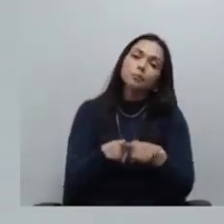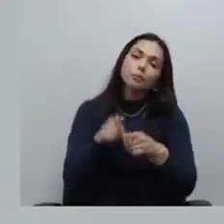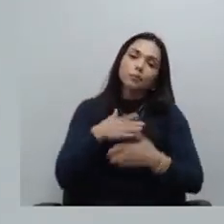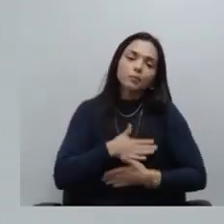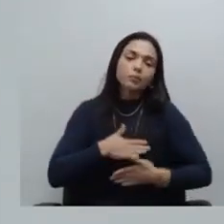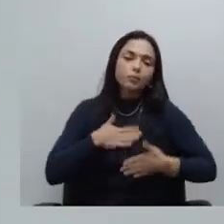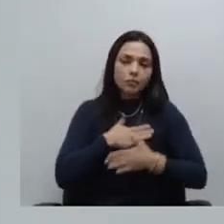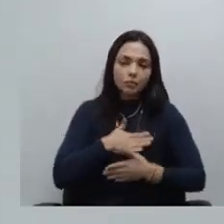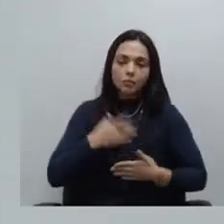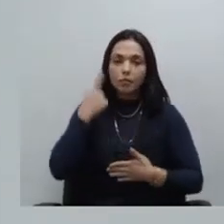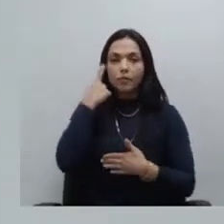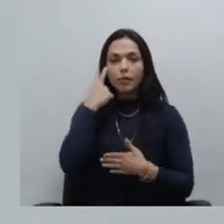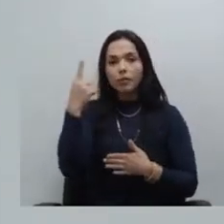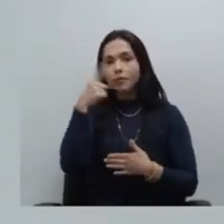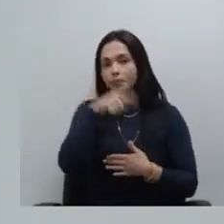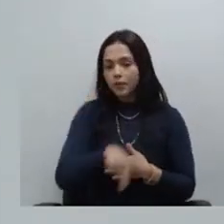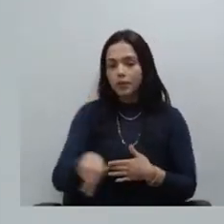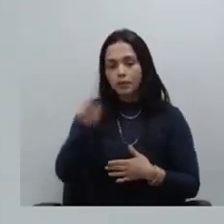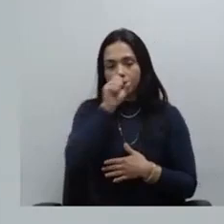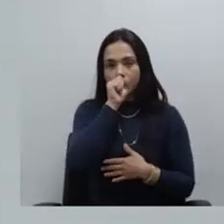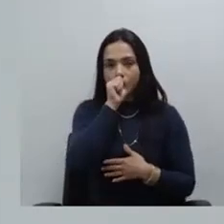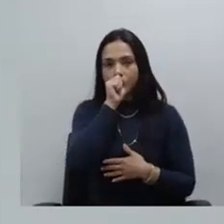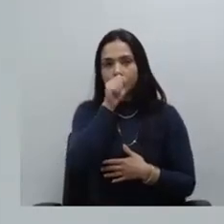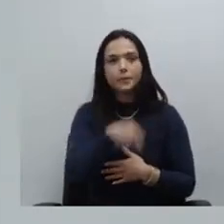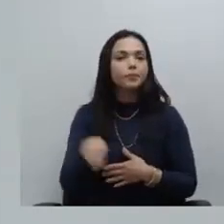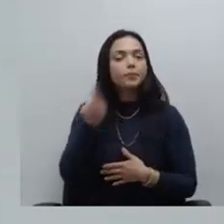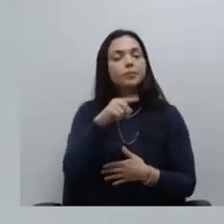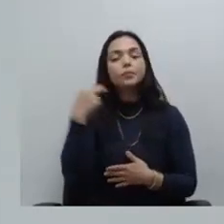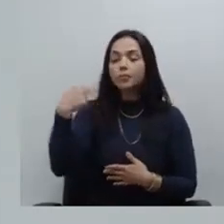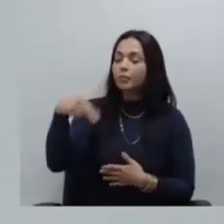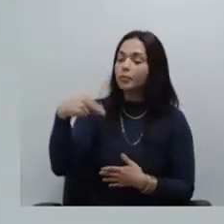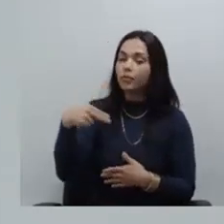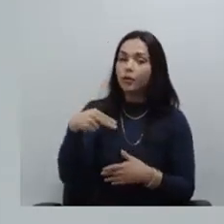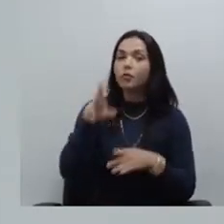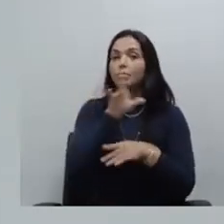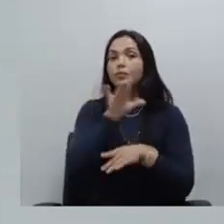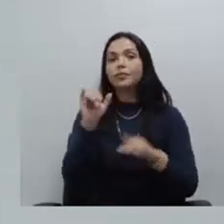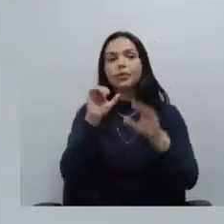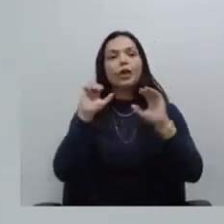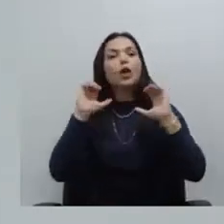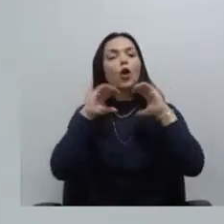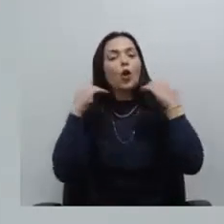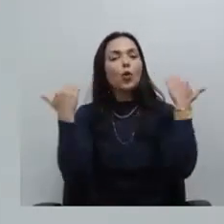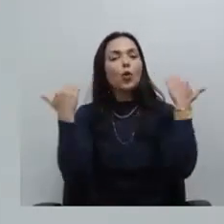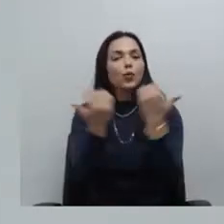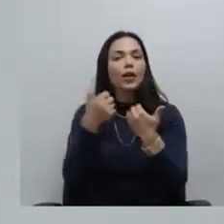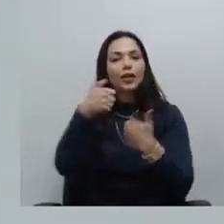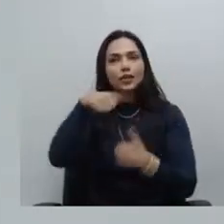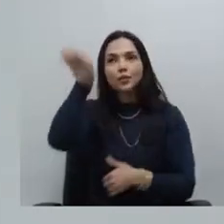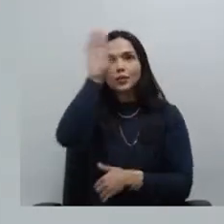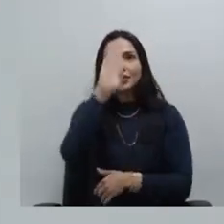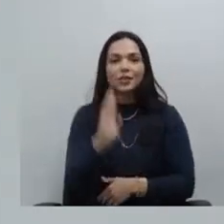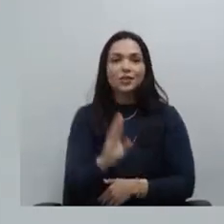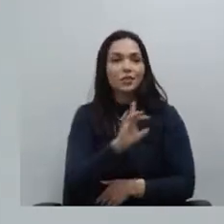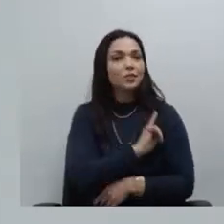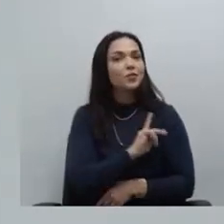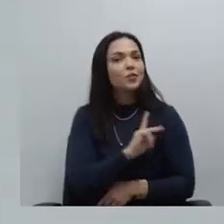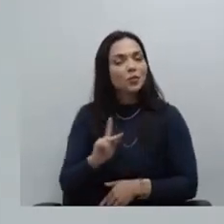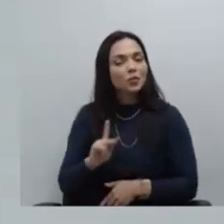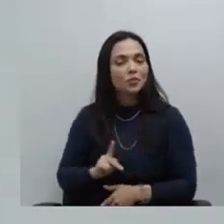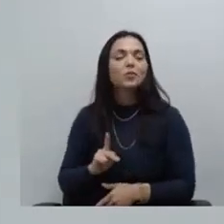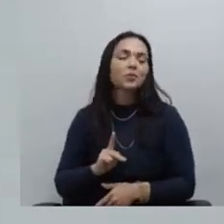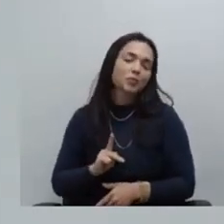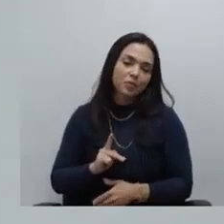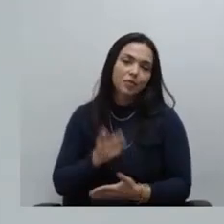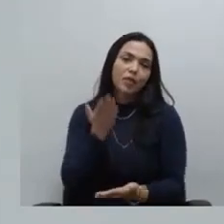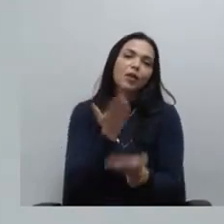presidente que em novembro nós teremos o Congresso Nacional das Defensoras e Defensores Públicos nossa escola